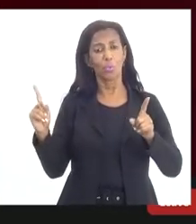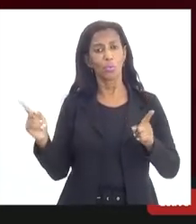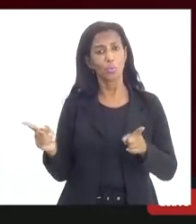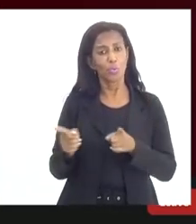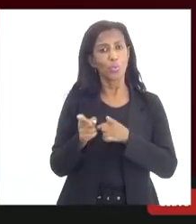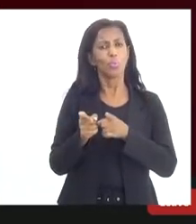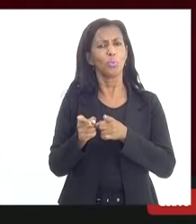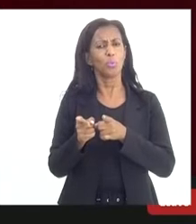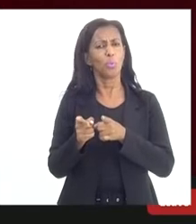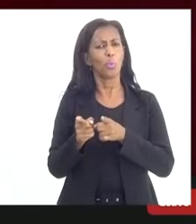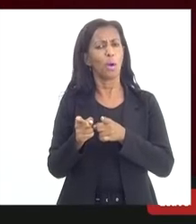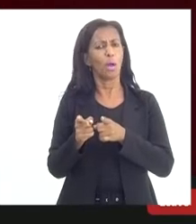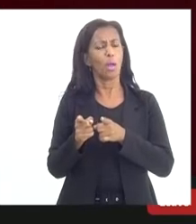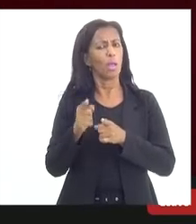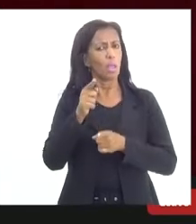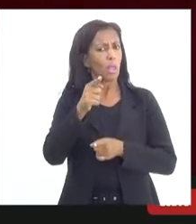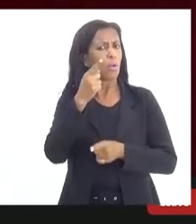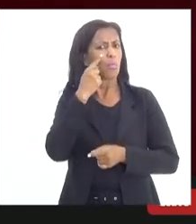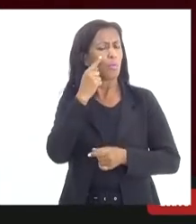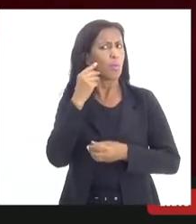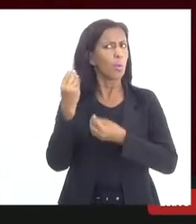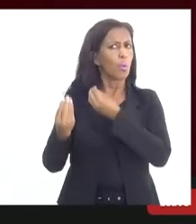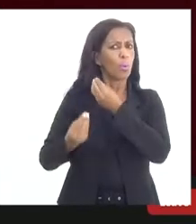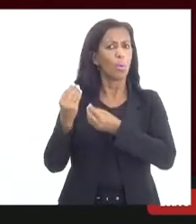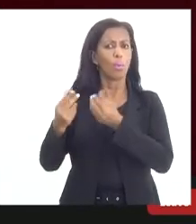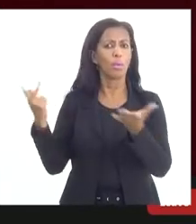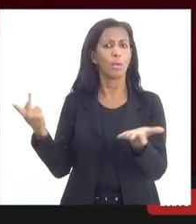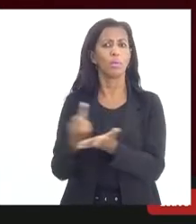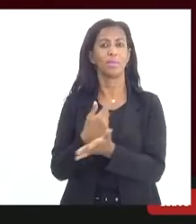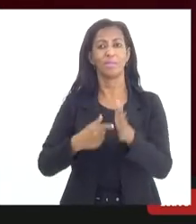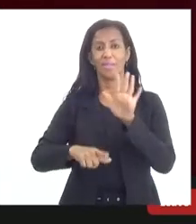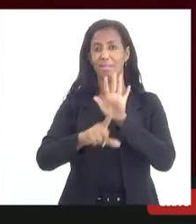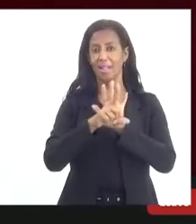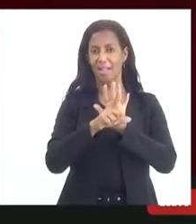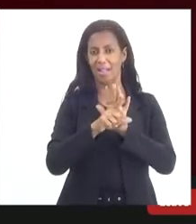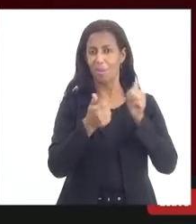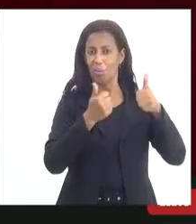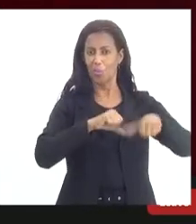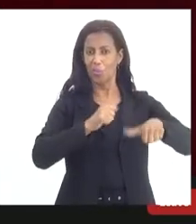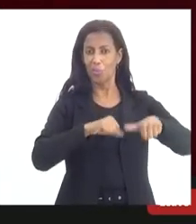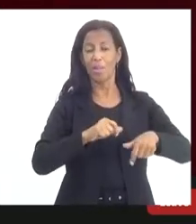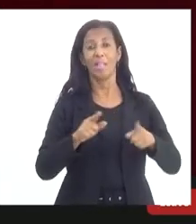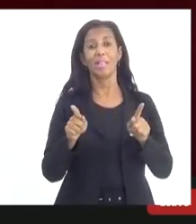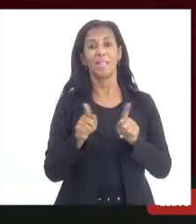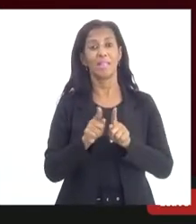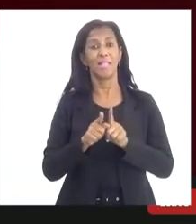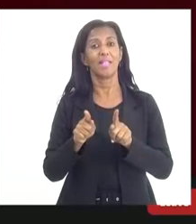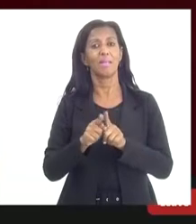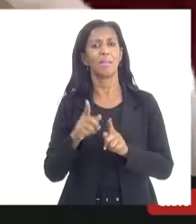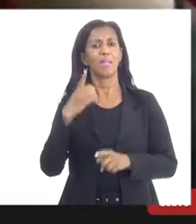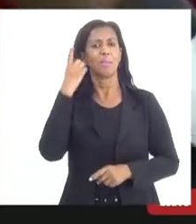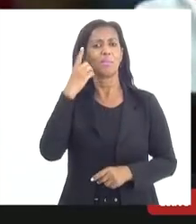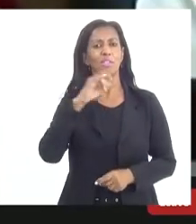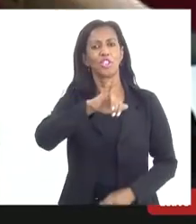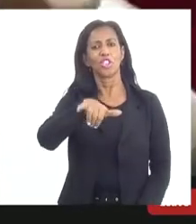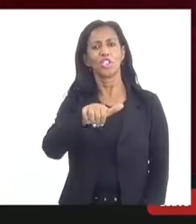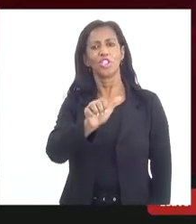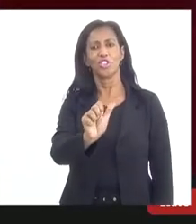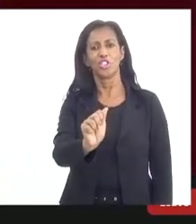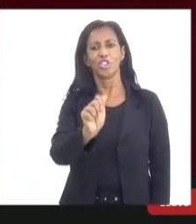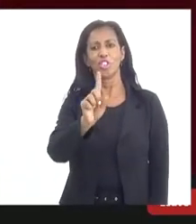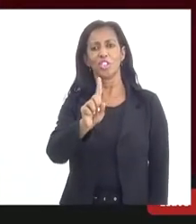procedeu essa essa lei temos a deputada Jandira Fegari que é médica né